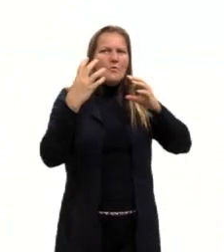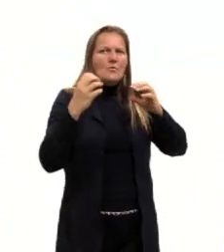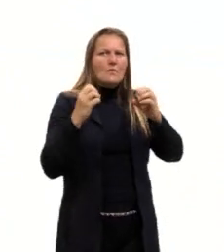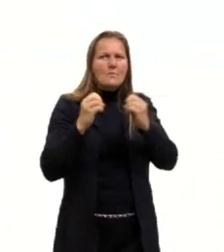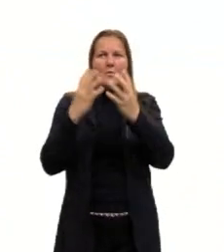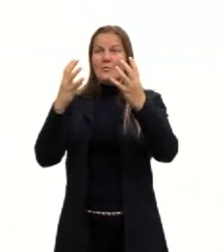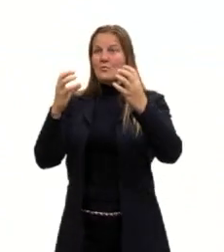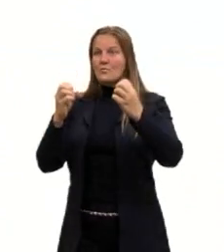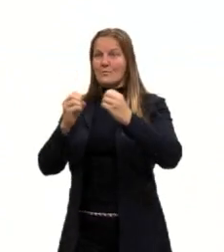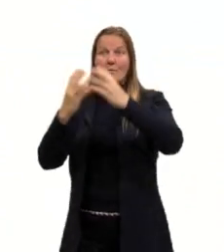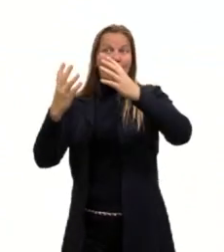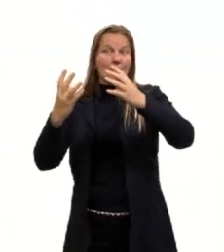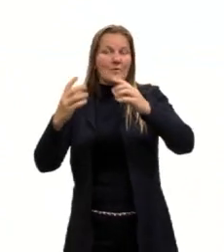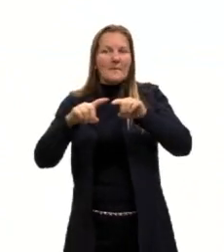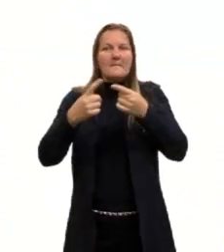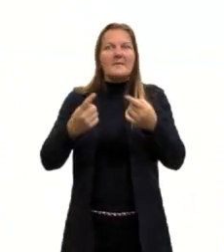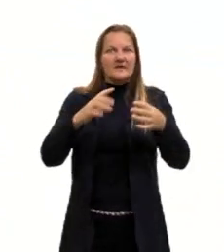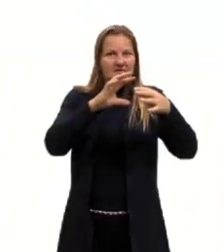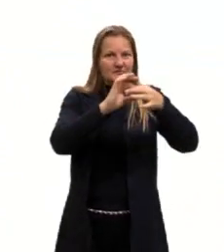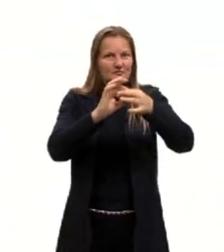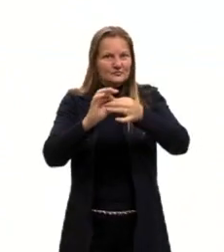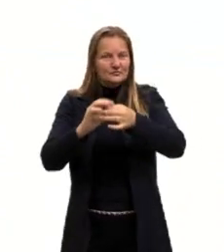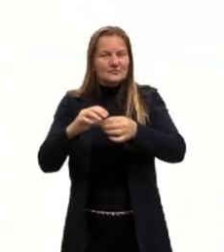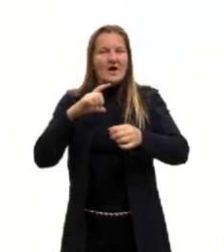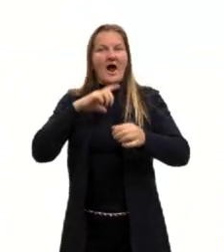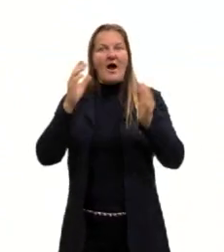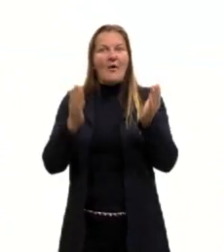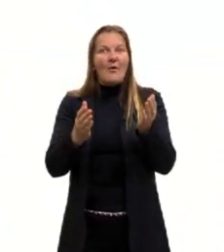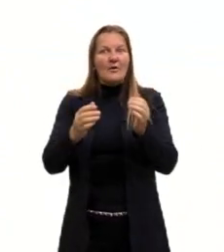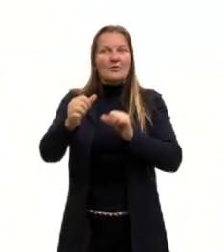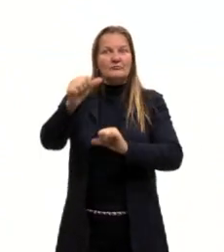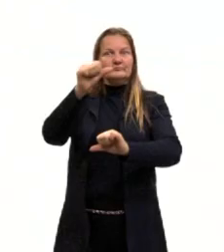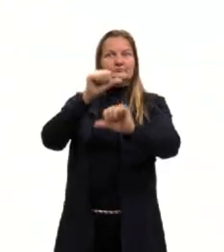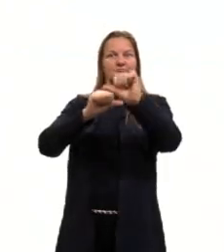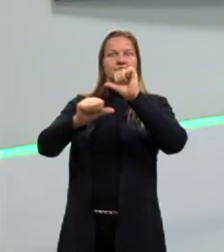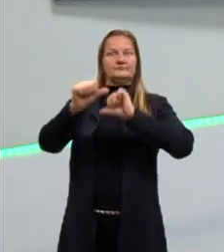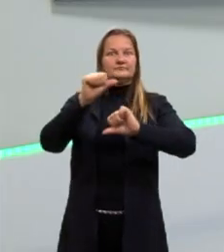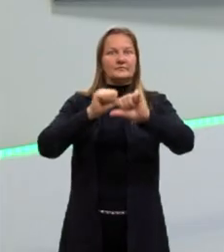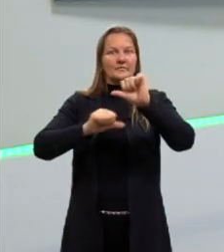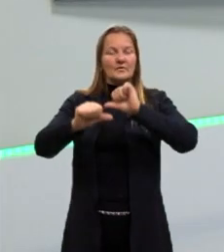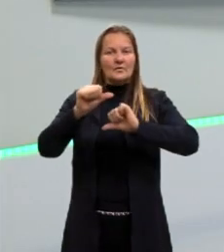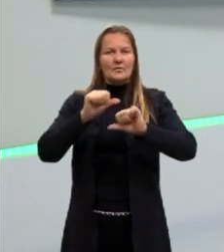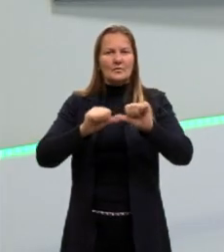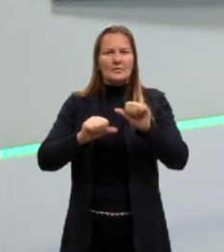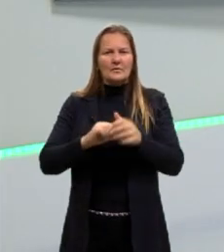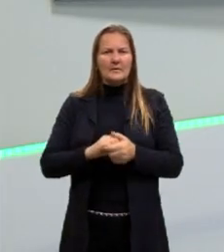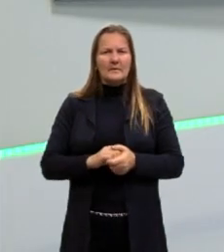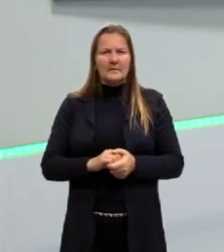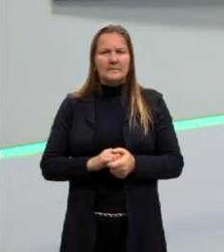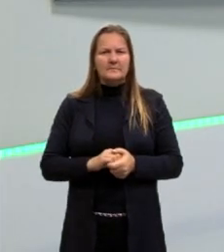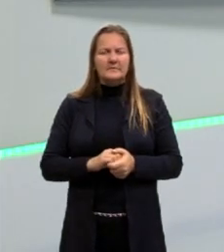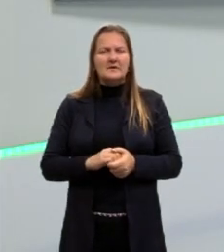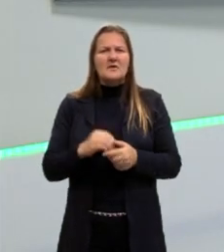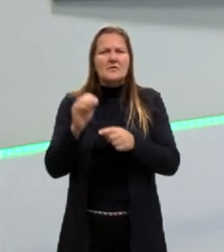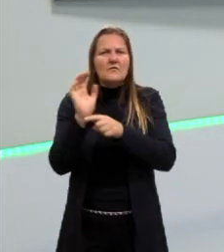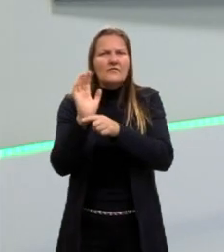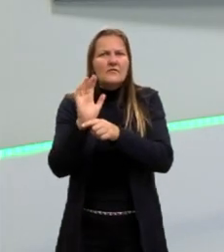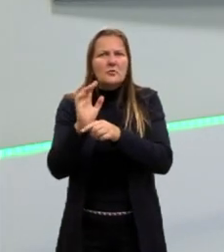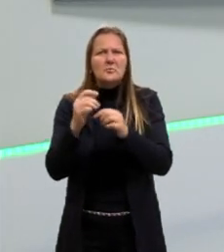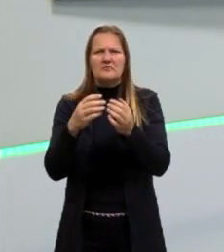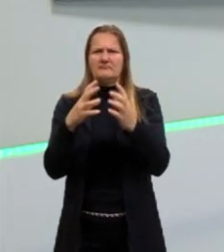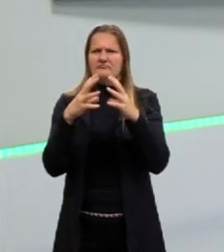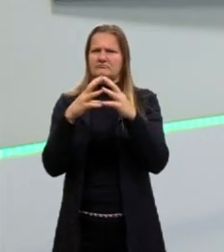mas atualmente anda acontecendo um processo inverso, a gente não vê o som nos filmes, então eles estão